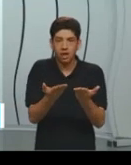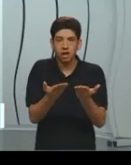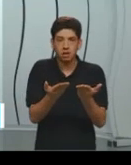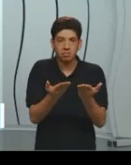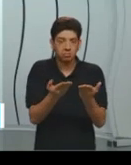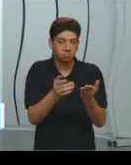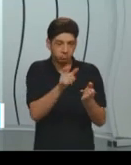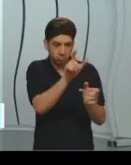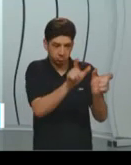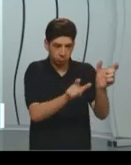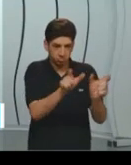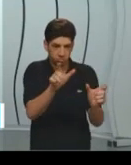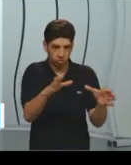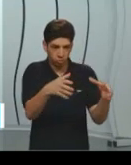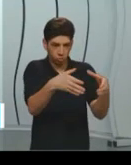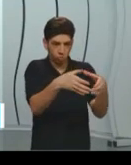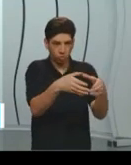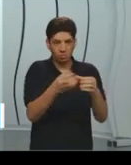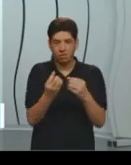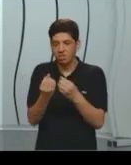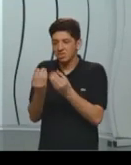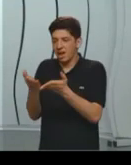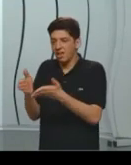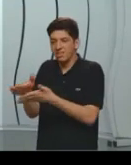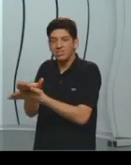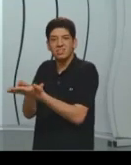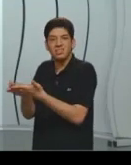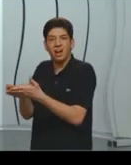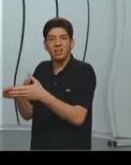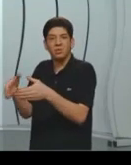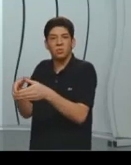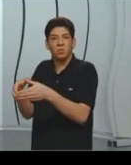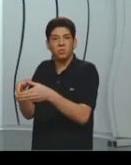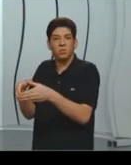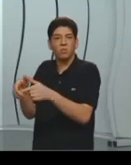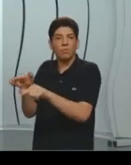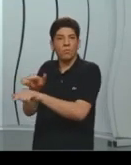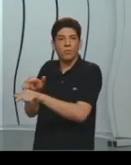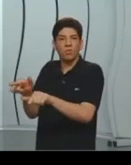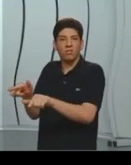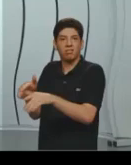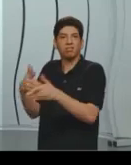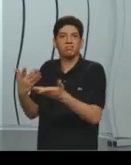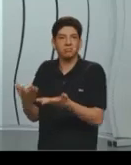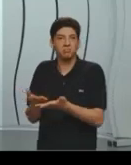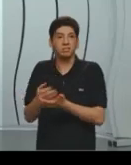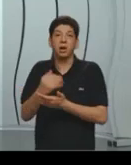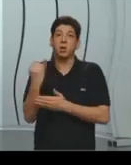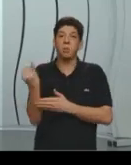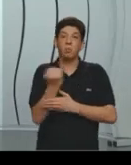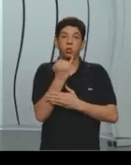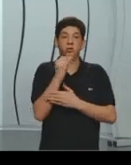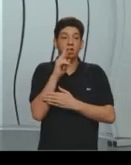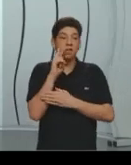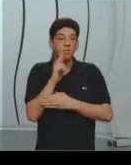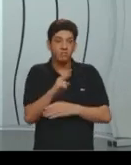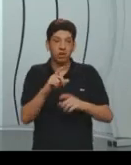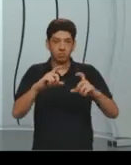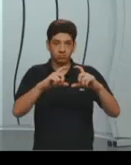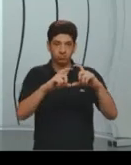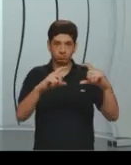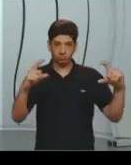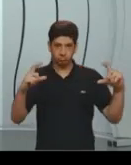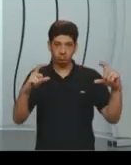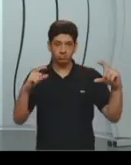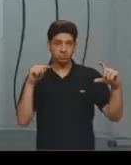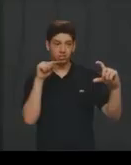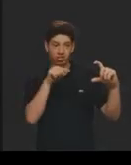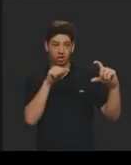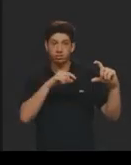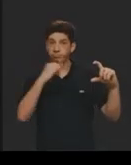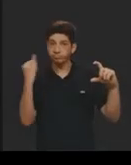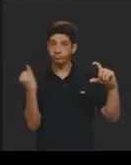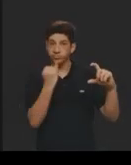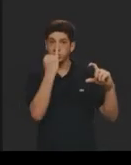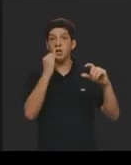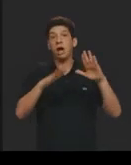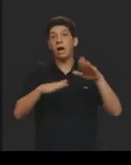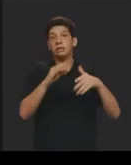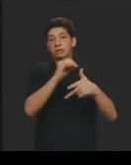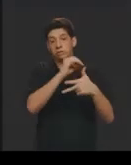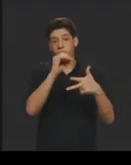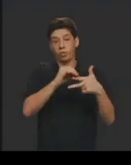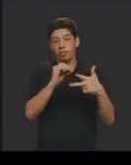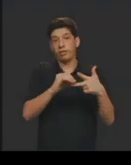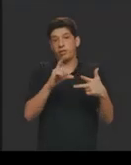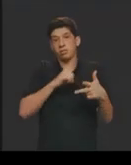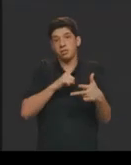Igual essa charge também, é importante a gente dar uma analisada na charge, que pode ser que na prova do Enem, caia essa charge. E essa charge diz muita